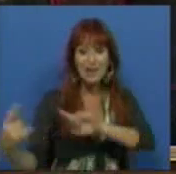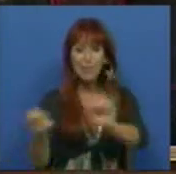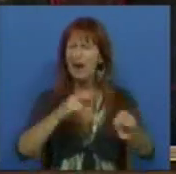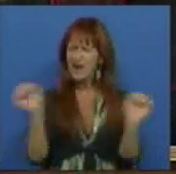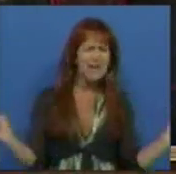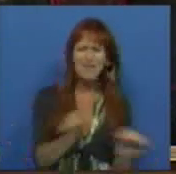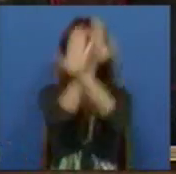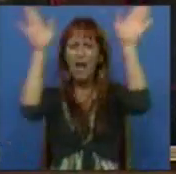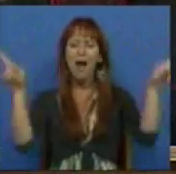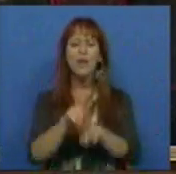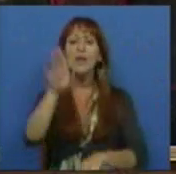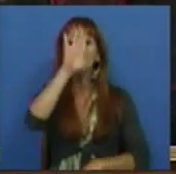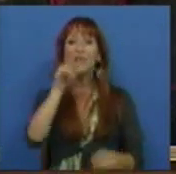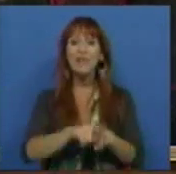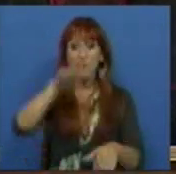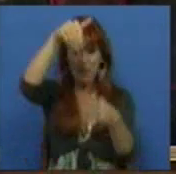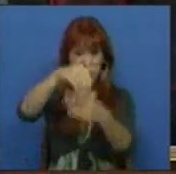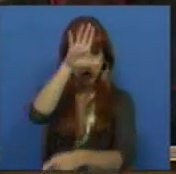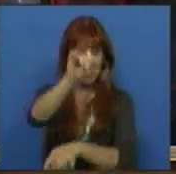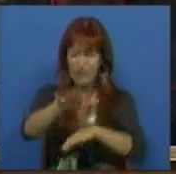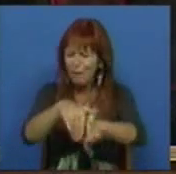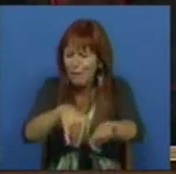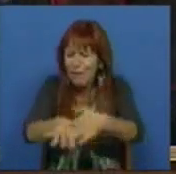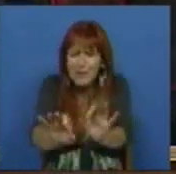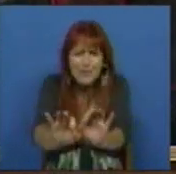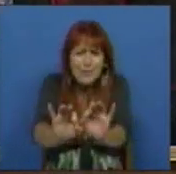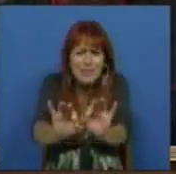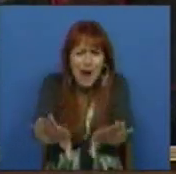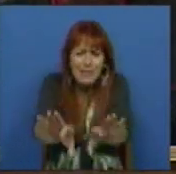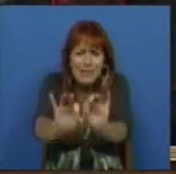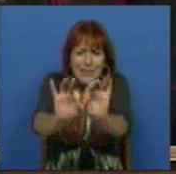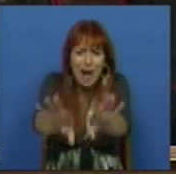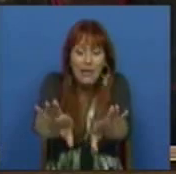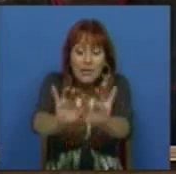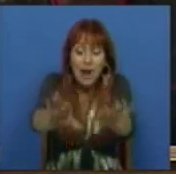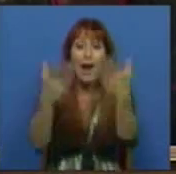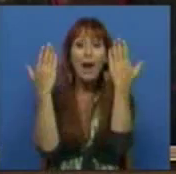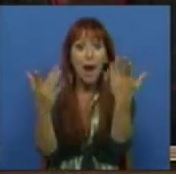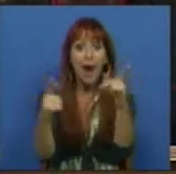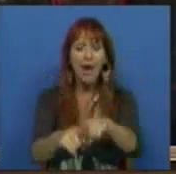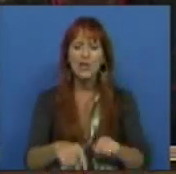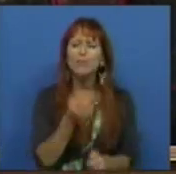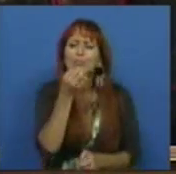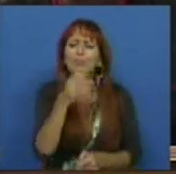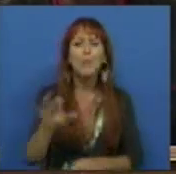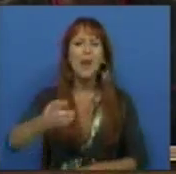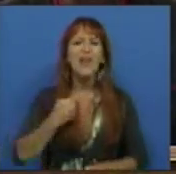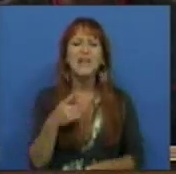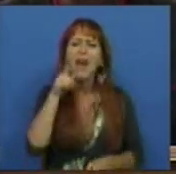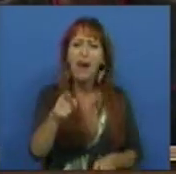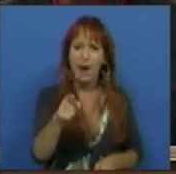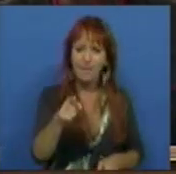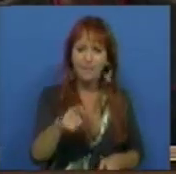debate é óbvia. Se fossem Governo, fariam exatamente o mesmo. É esta a confissão do PSD.